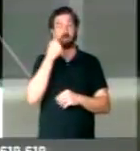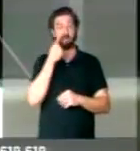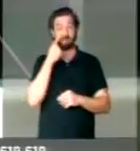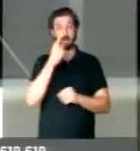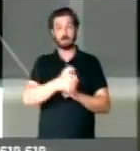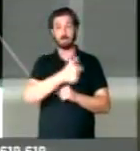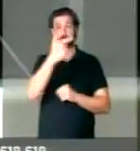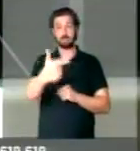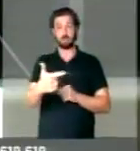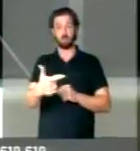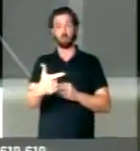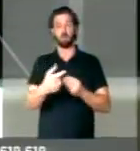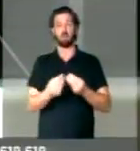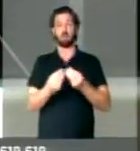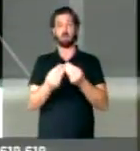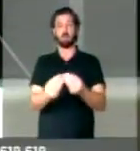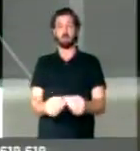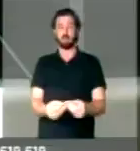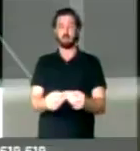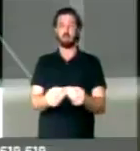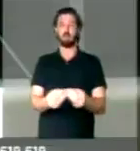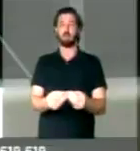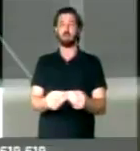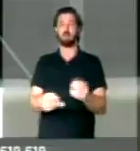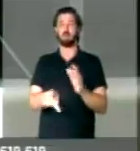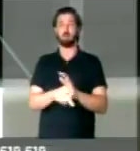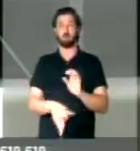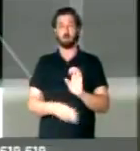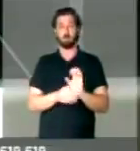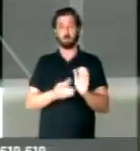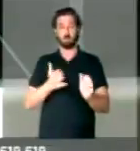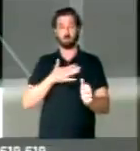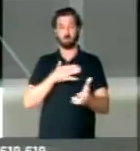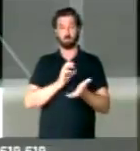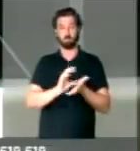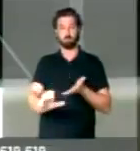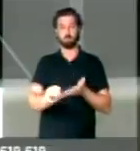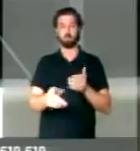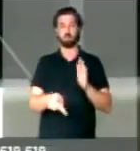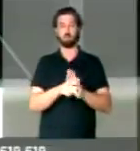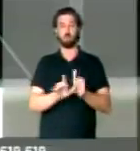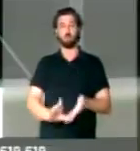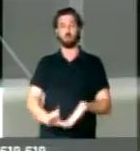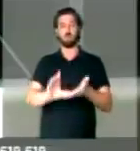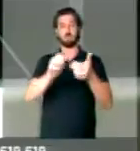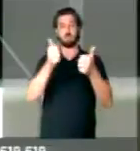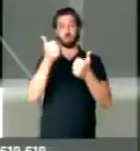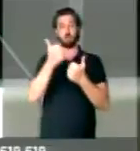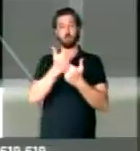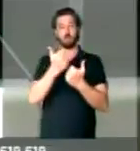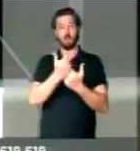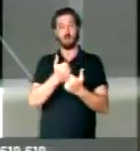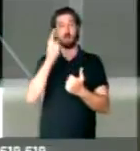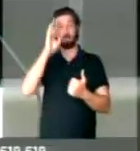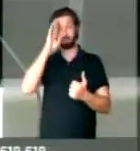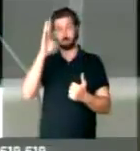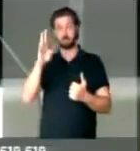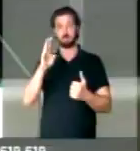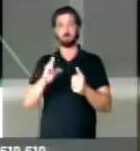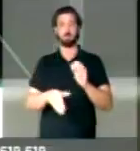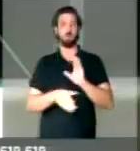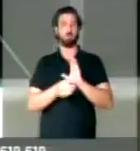etapa da entrega das minhas emendas do Conselho Tutelar, que foi a maior emenda